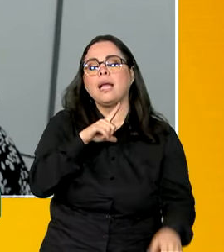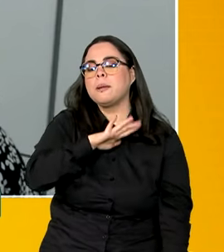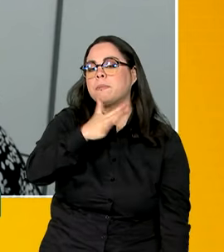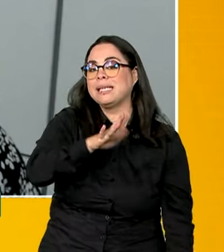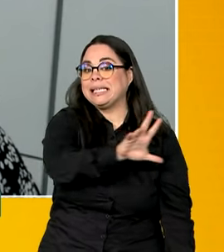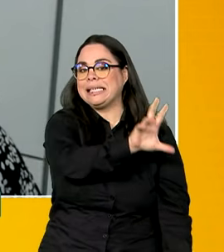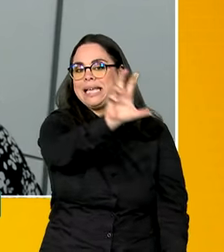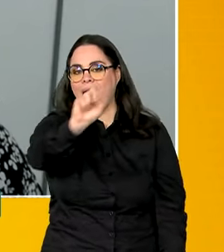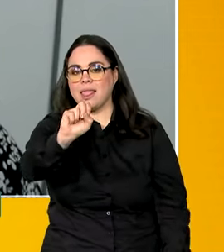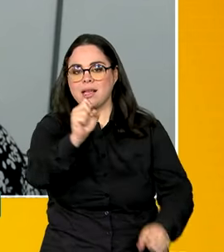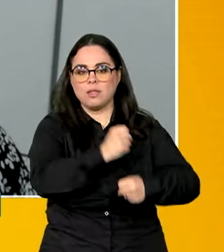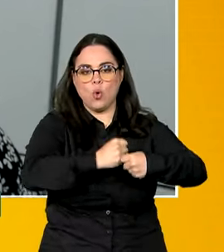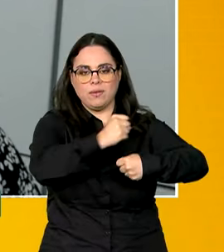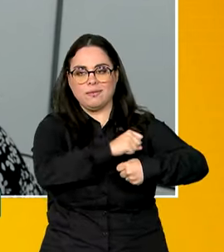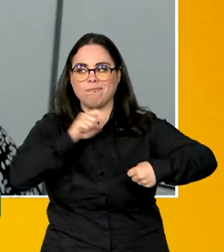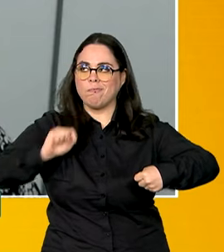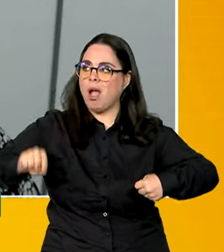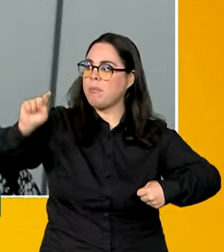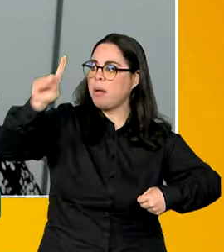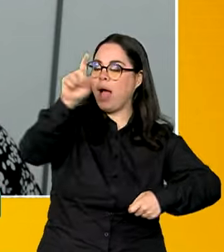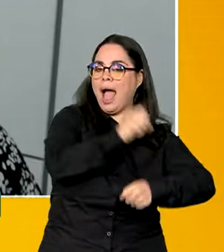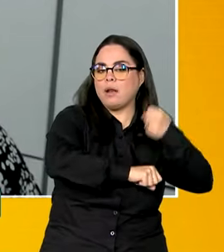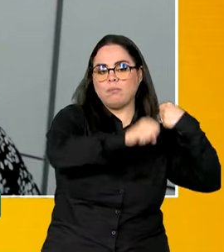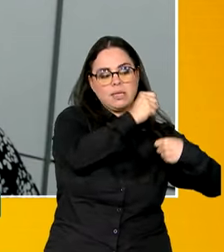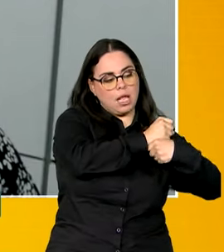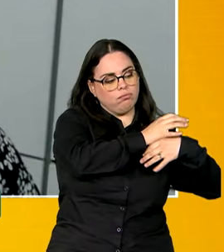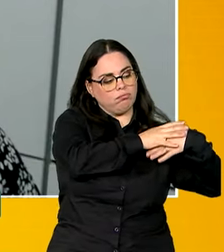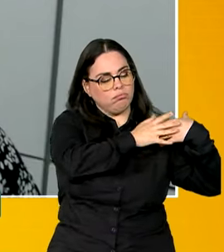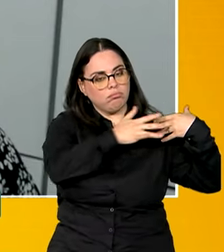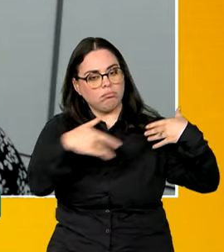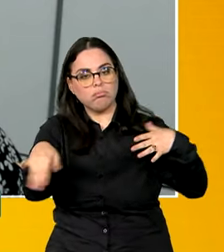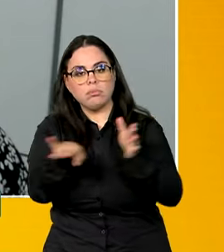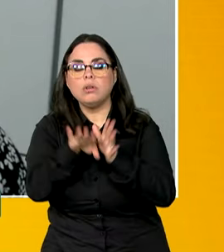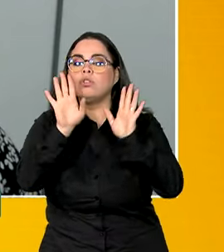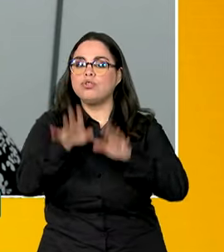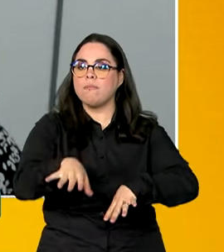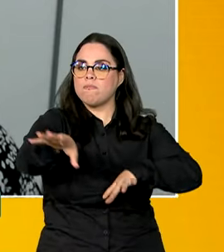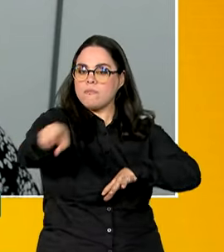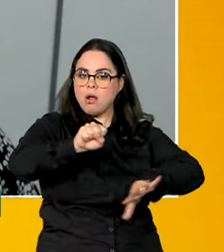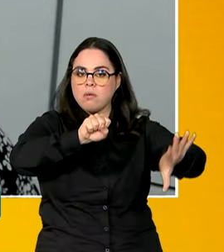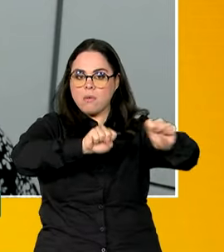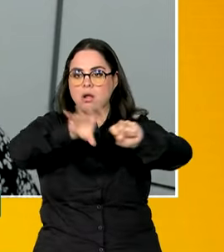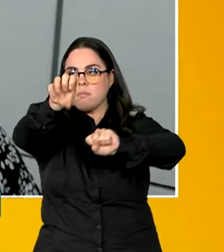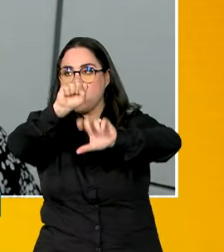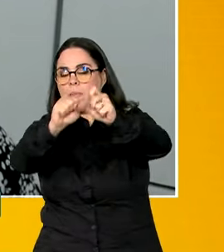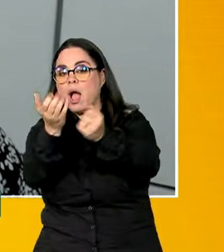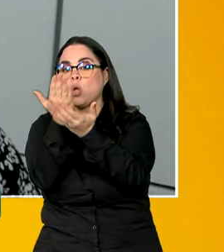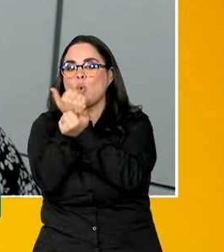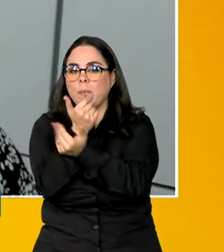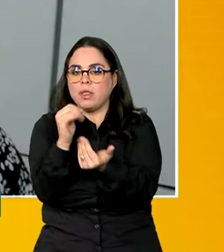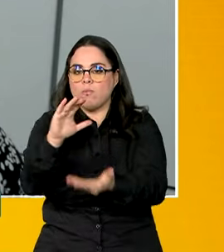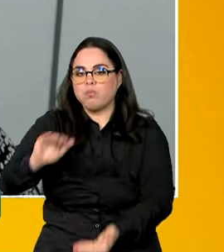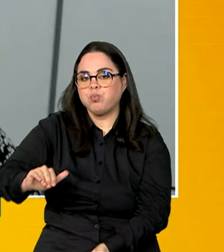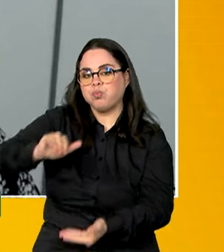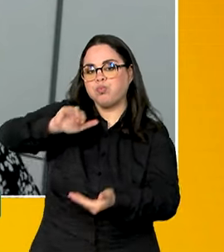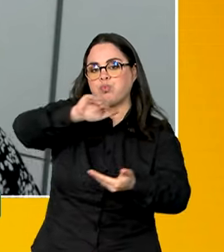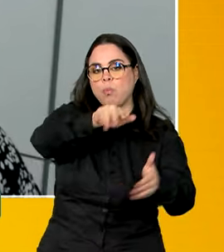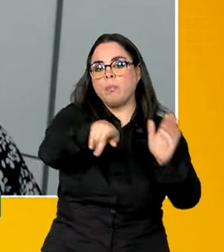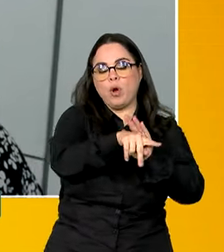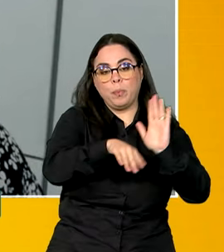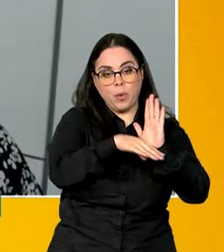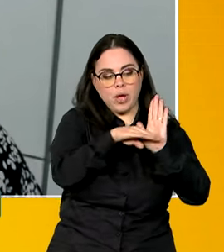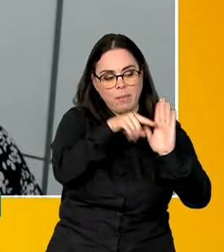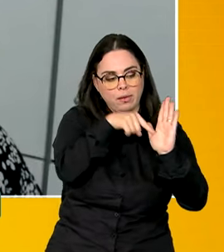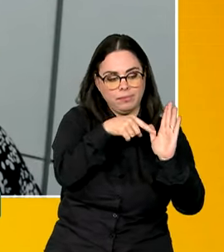500 cozinhas que, do ano passado para cá, já estão recebendo algum desses alimentos do programa de aquisição de